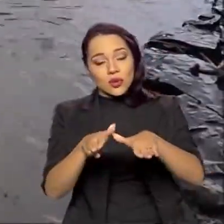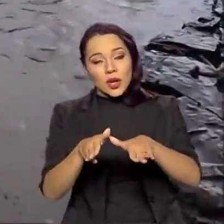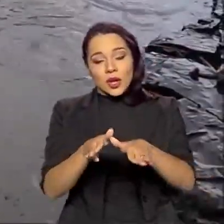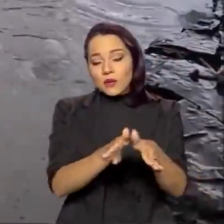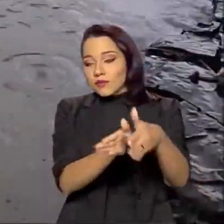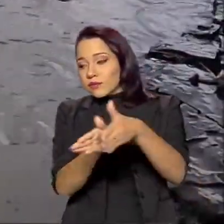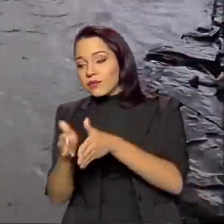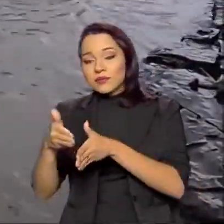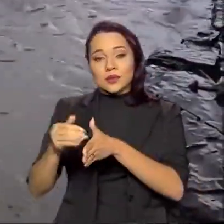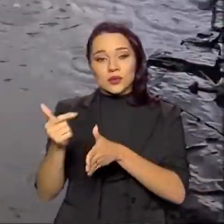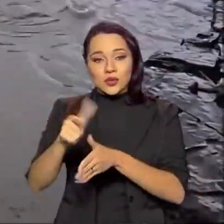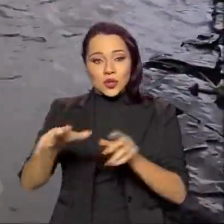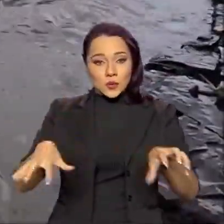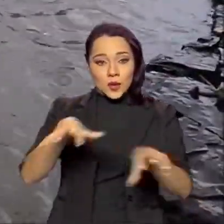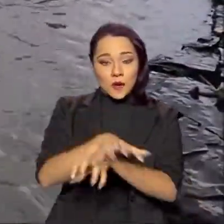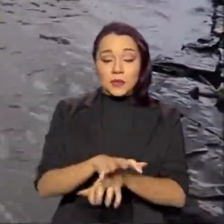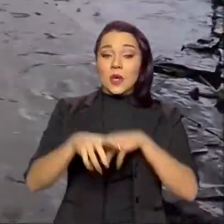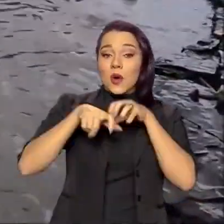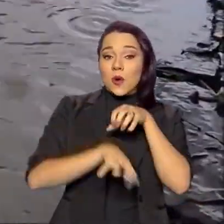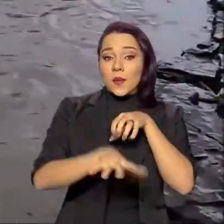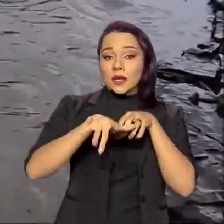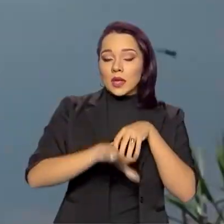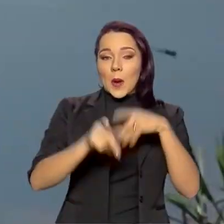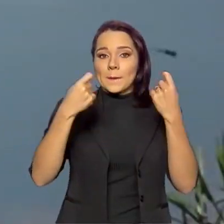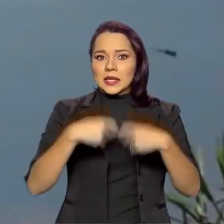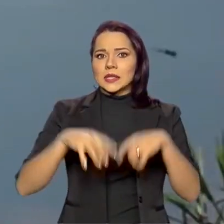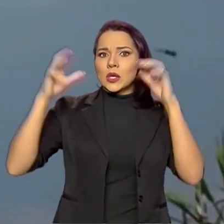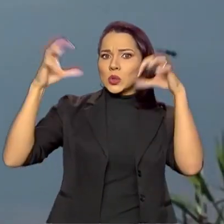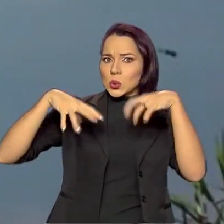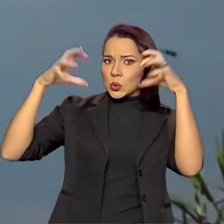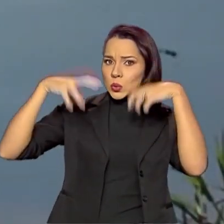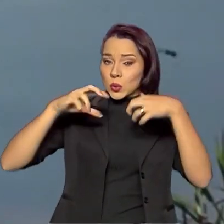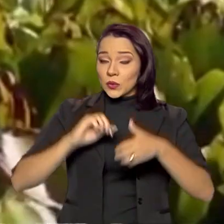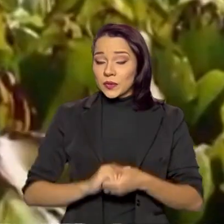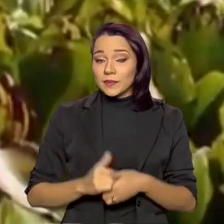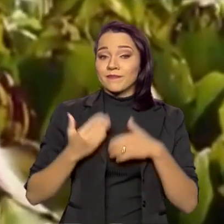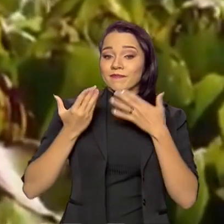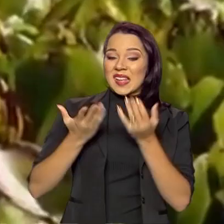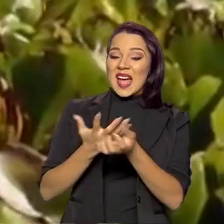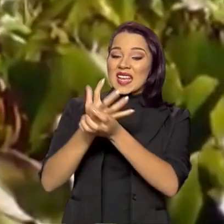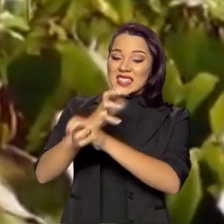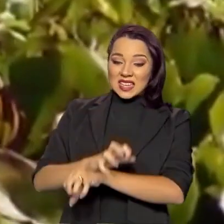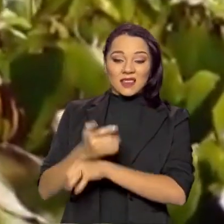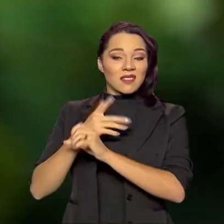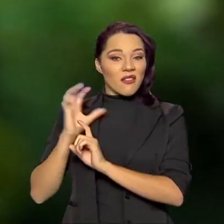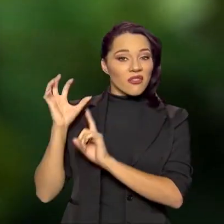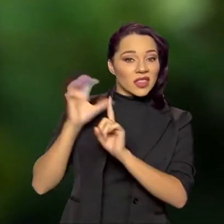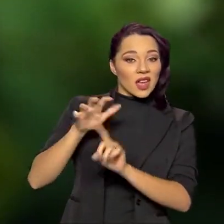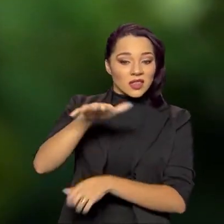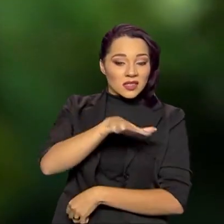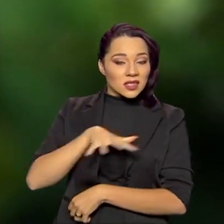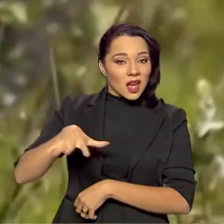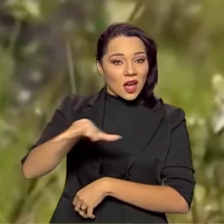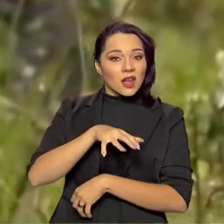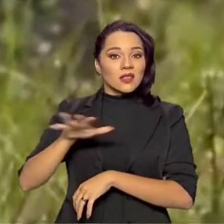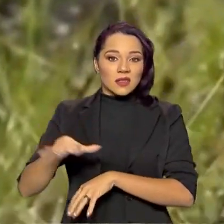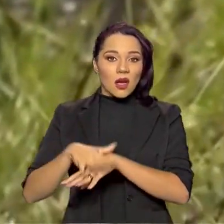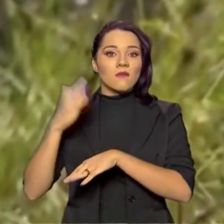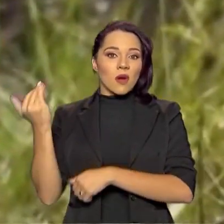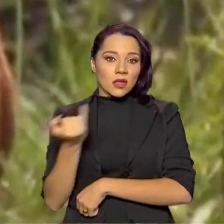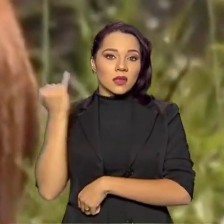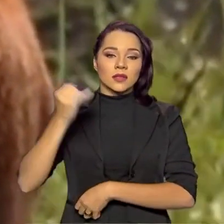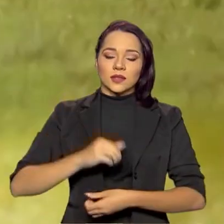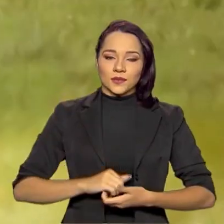demais biomas, o Pantanal precisa das chuvas. E é justamente a seca que tem afetado esta engrenagem tão importante.